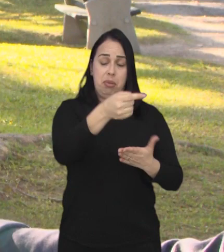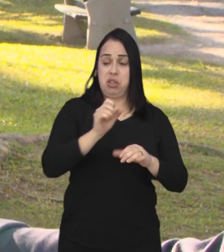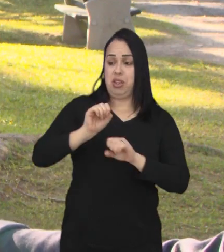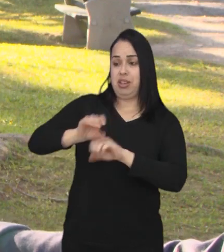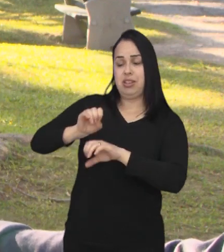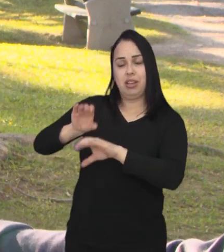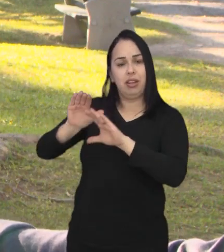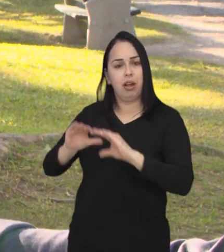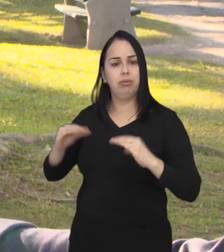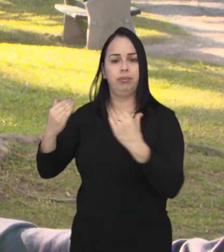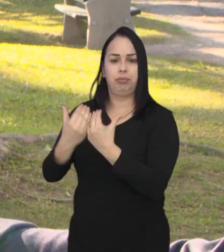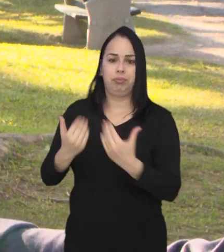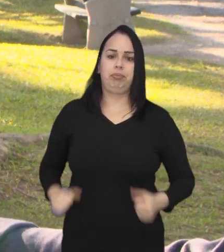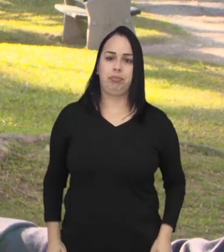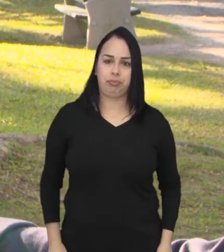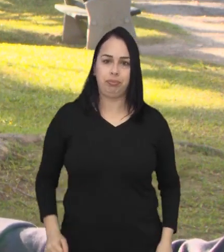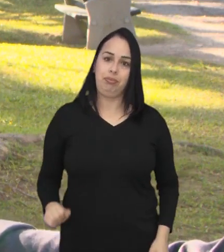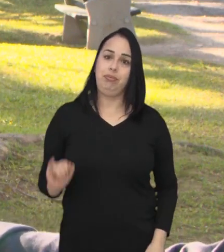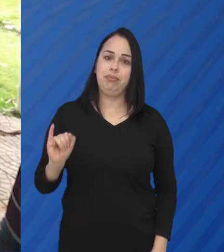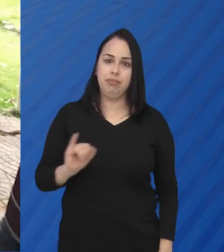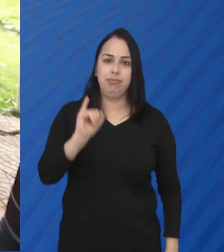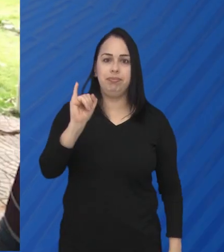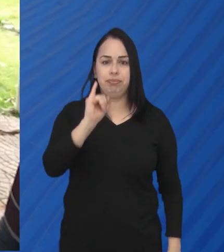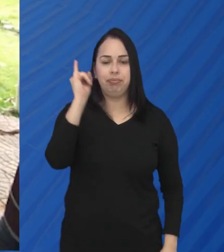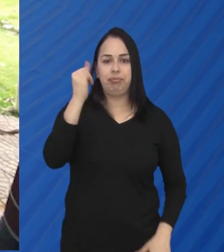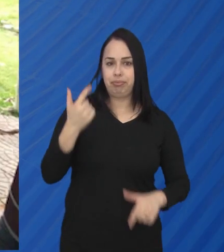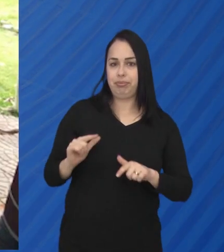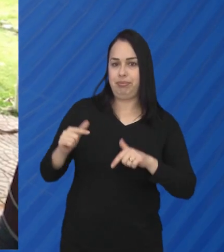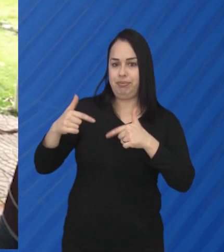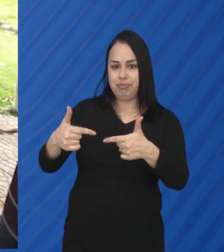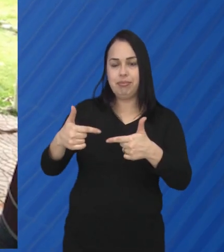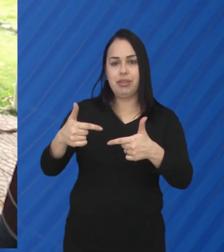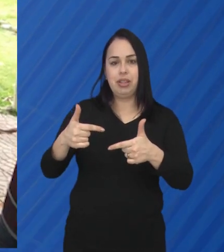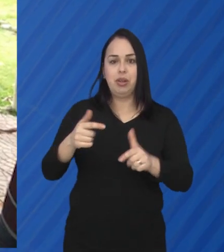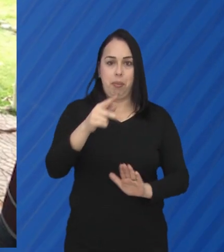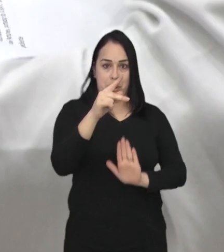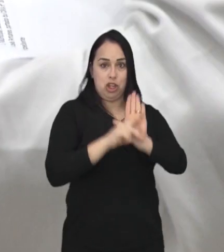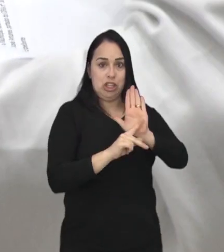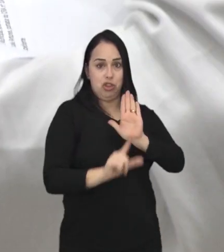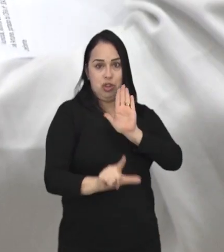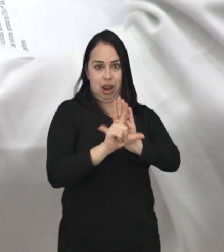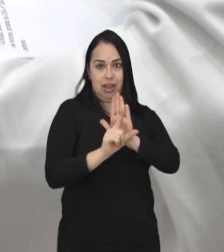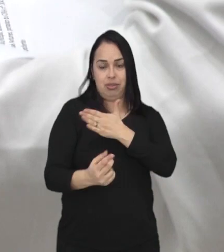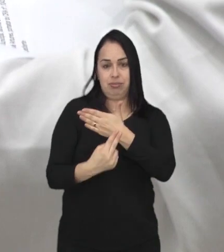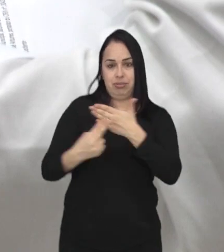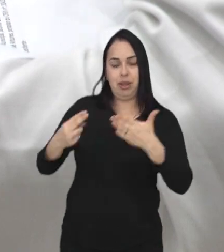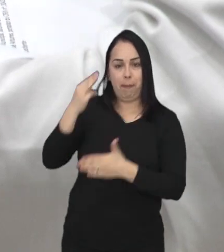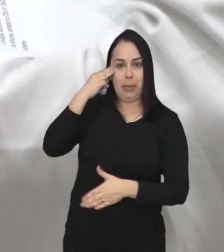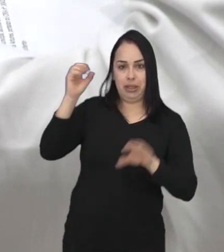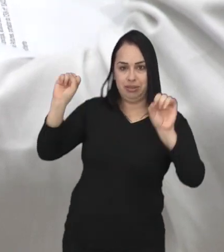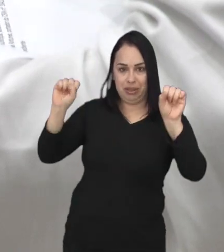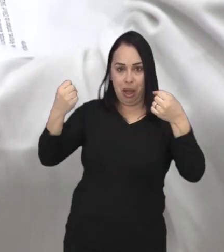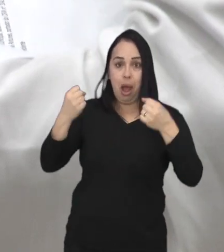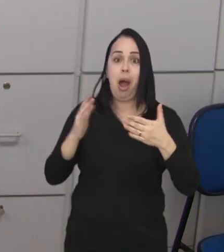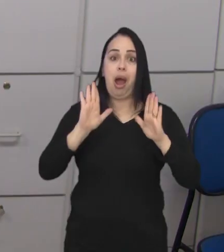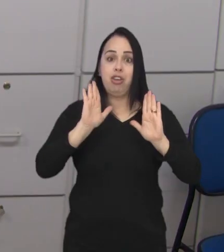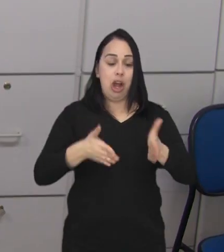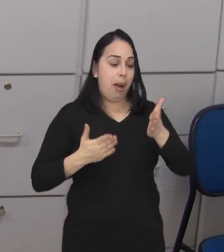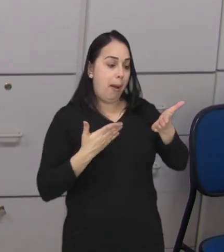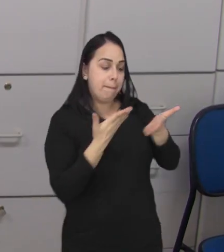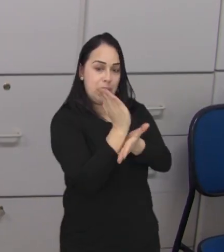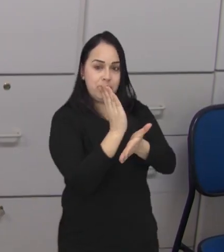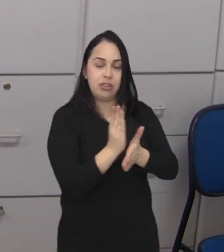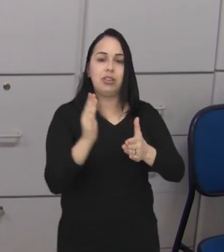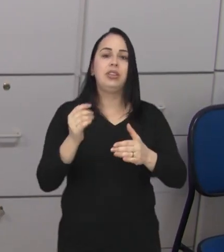e depois irradiando isso para a comunidade, para o local onde eles vivem. Diante da importância de ações como essa, a Câmara aprovou o projeto de lei de autoria do